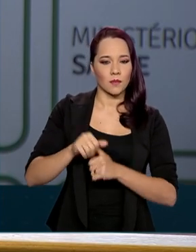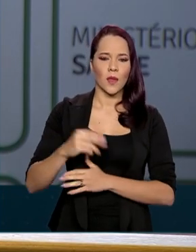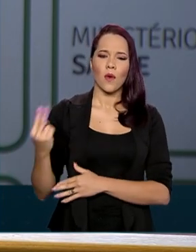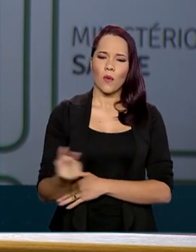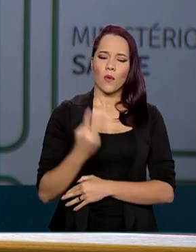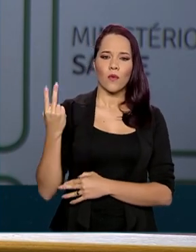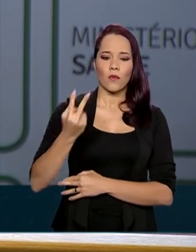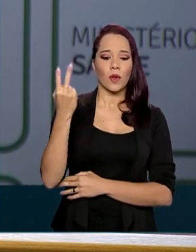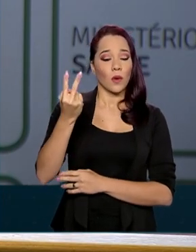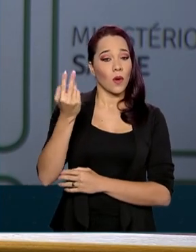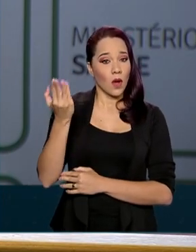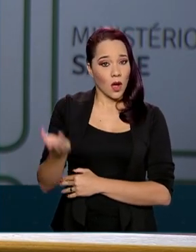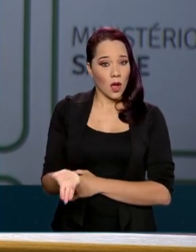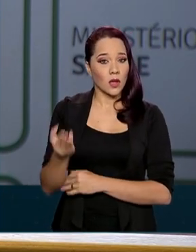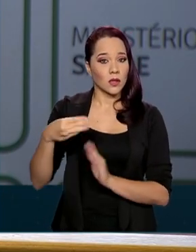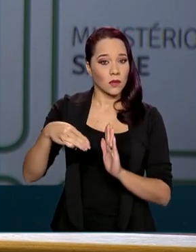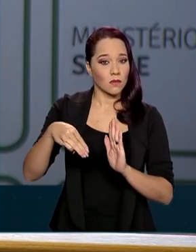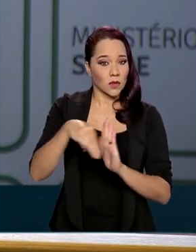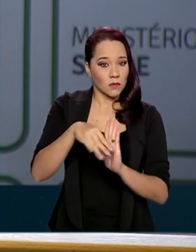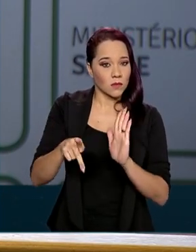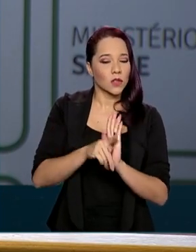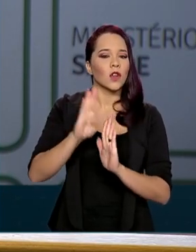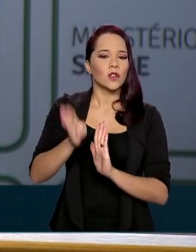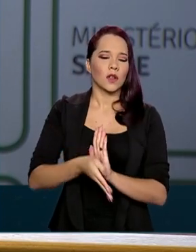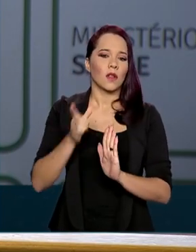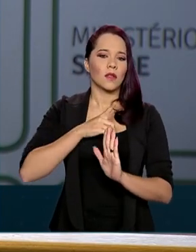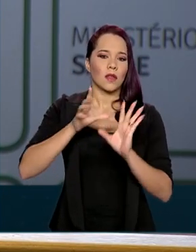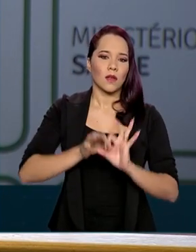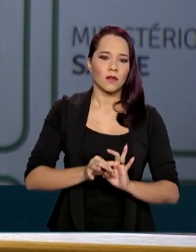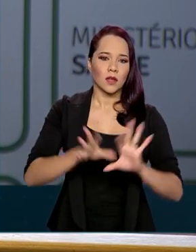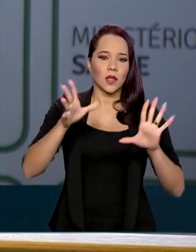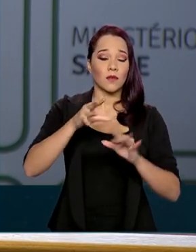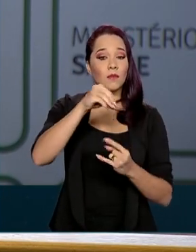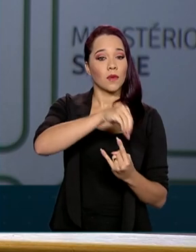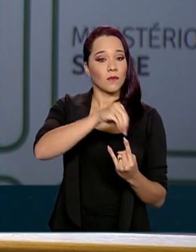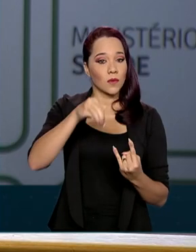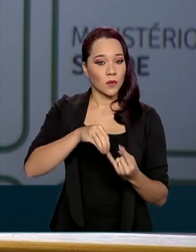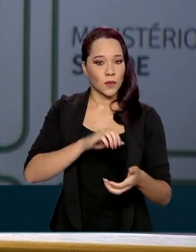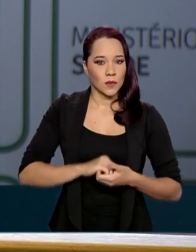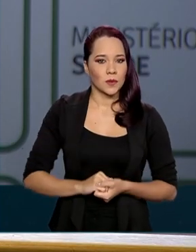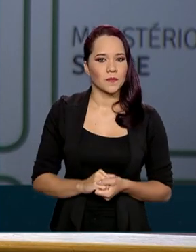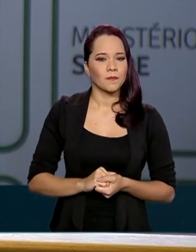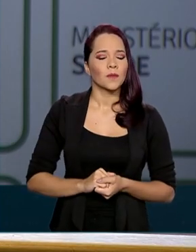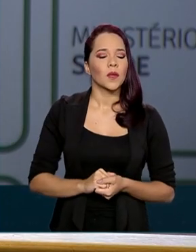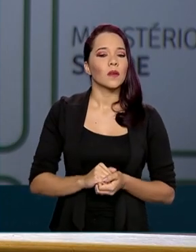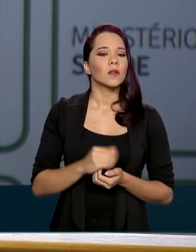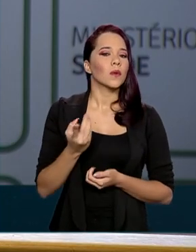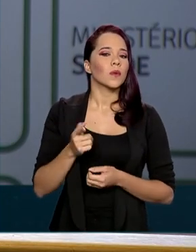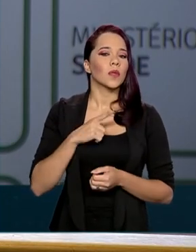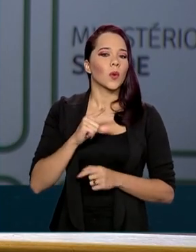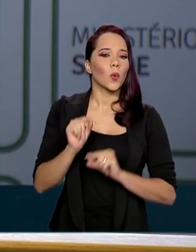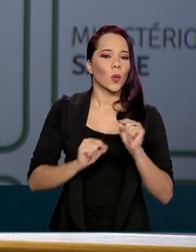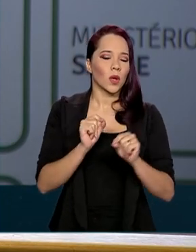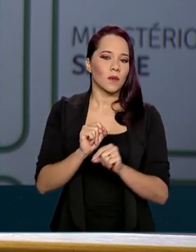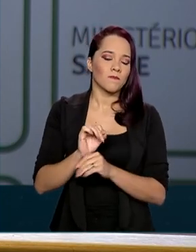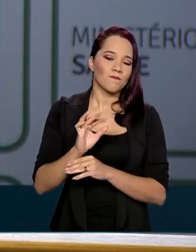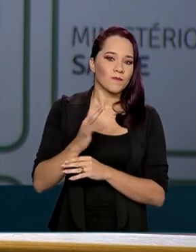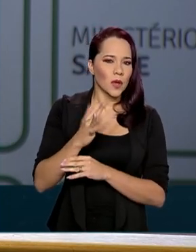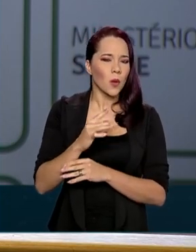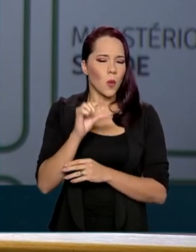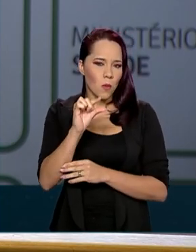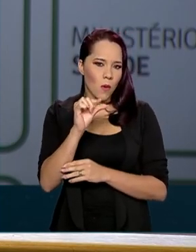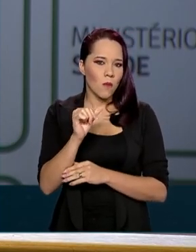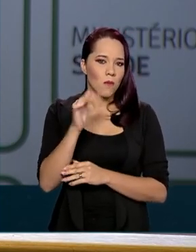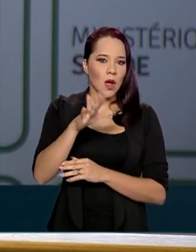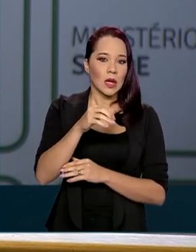relacionado a essa medida provisória já se encontra disponível para a Fiocruz. Ele inclui, então, aproximadamente, um pouco